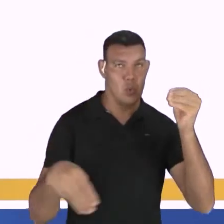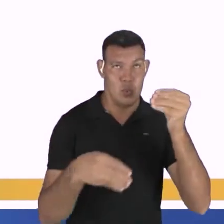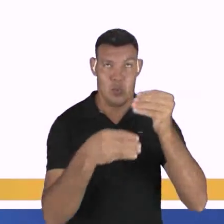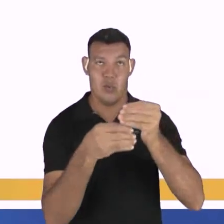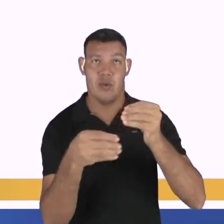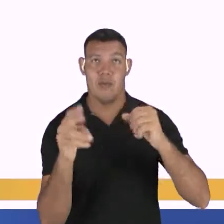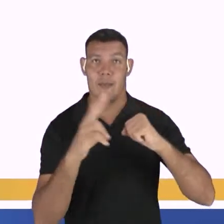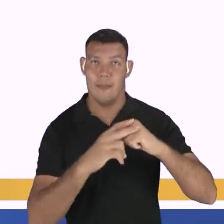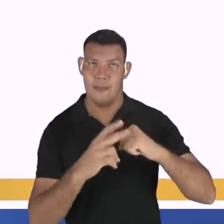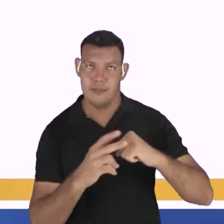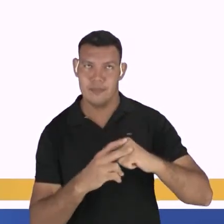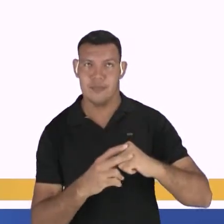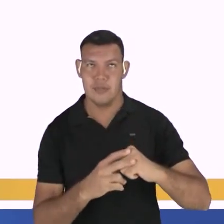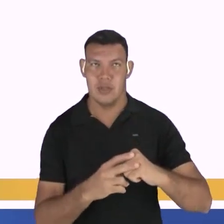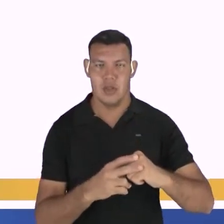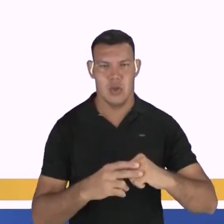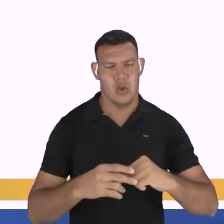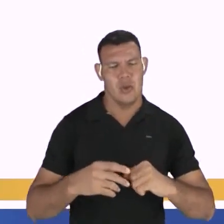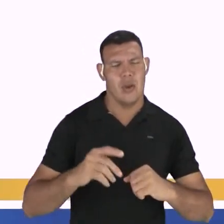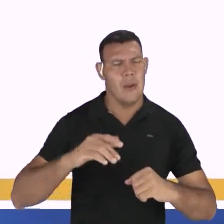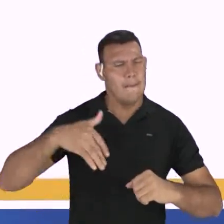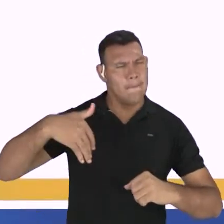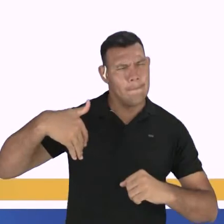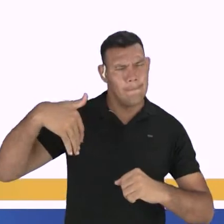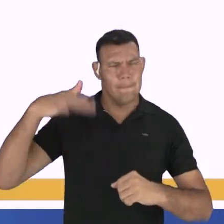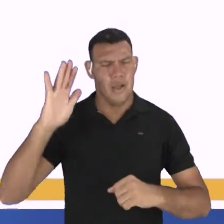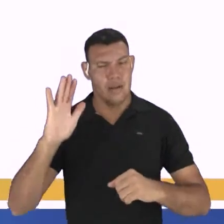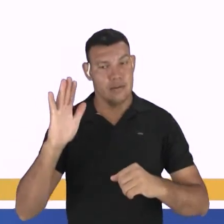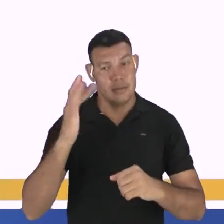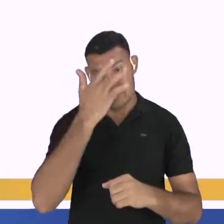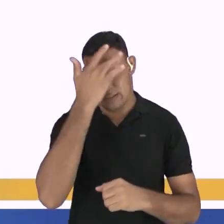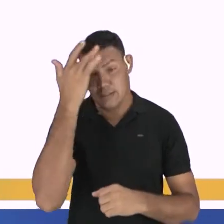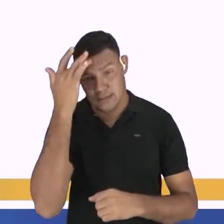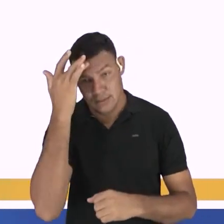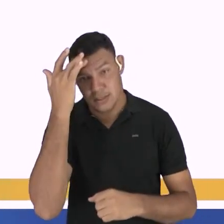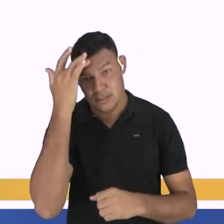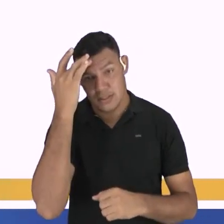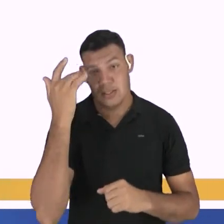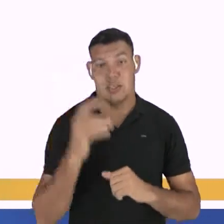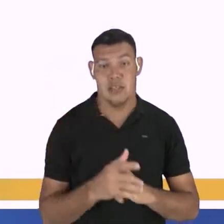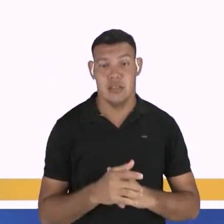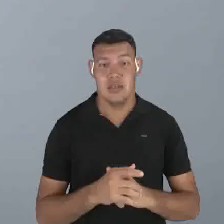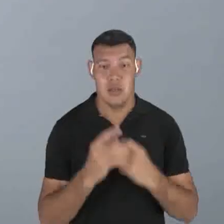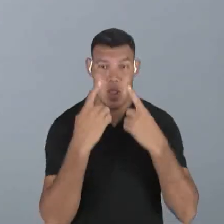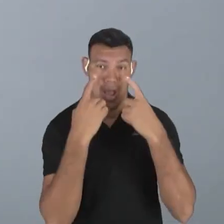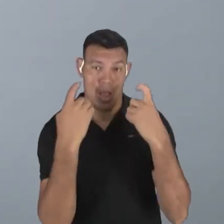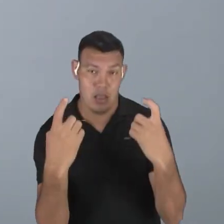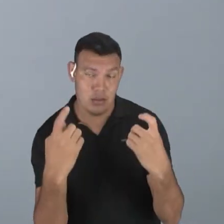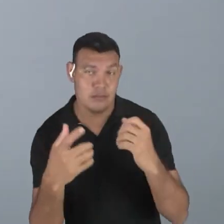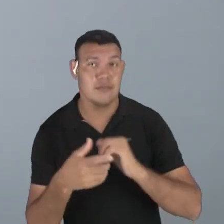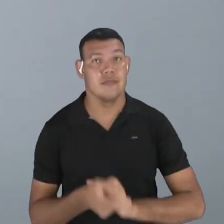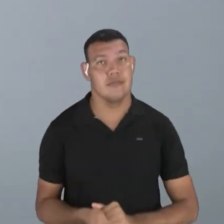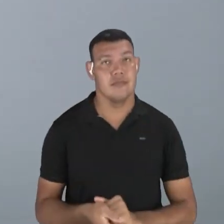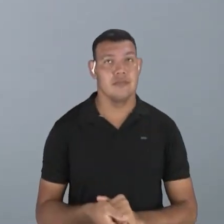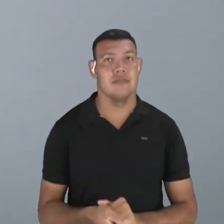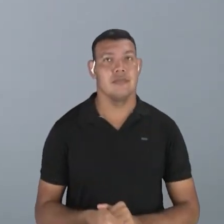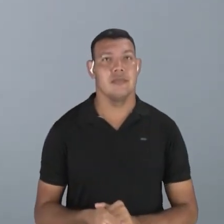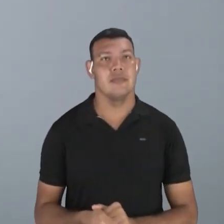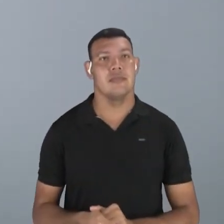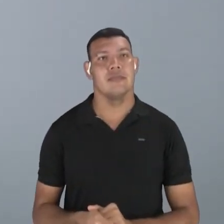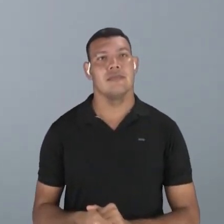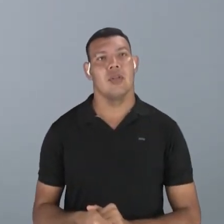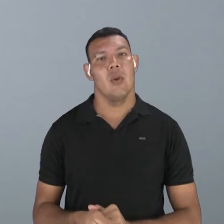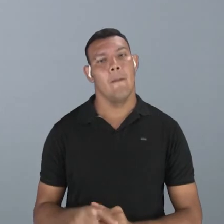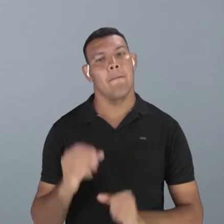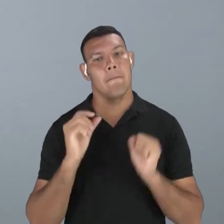mais pessoas interessadas, pode aparecer no singular ou plural. Não, gente. Mais pessoas interessadas,